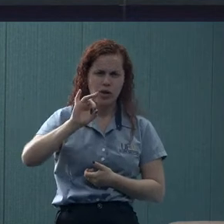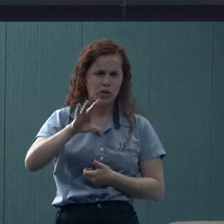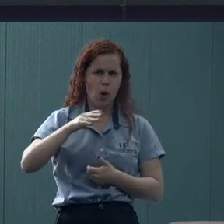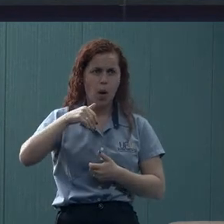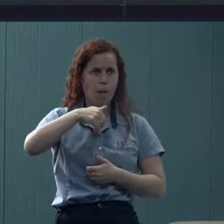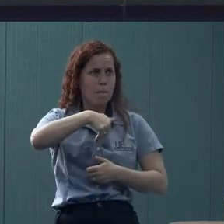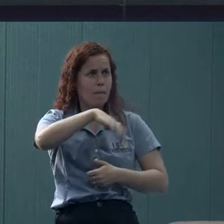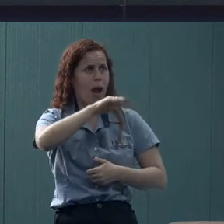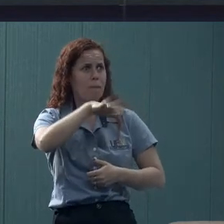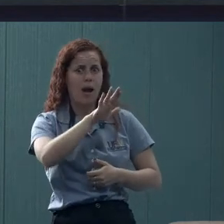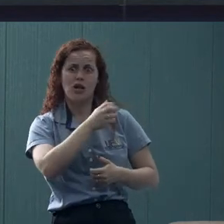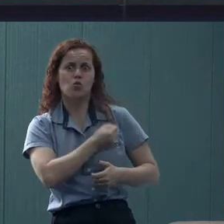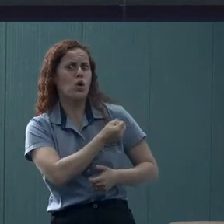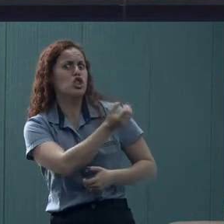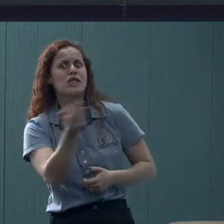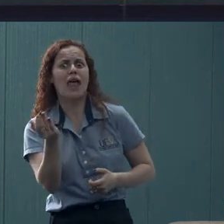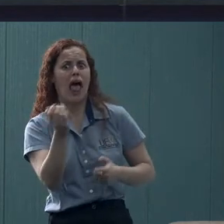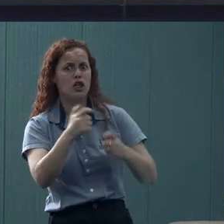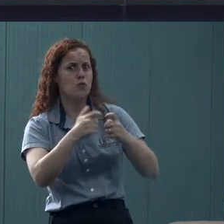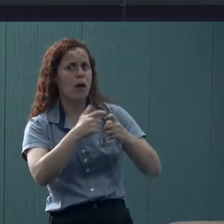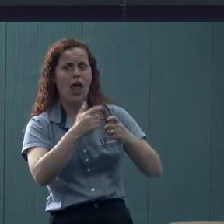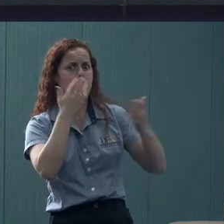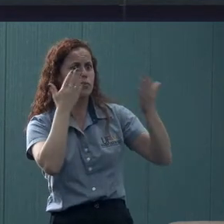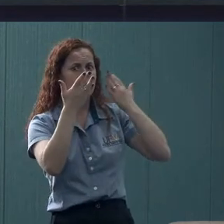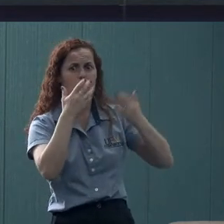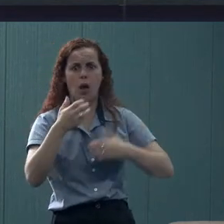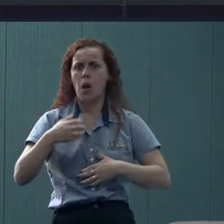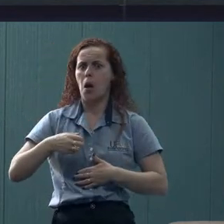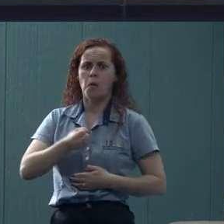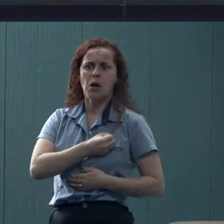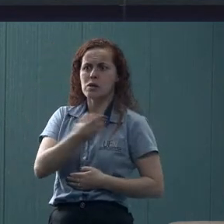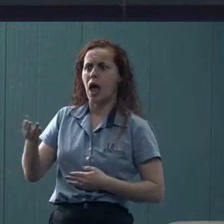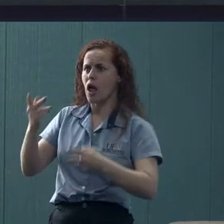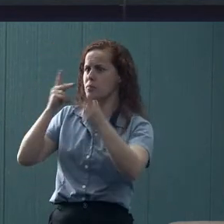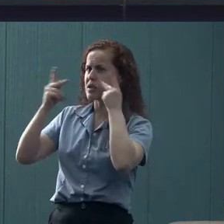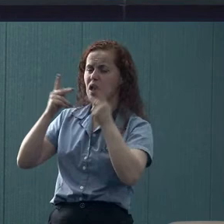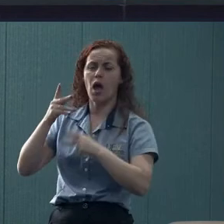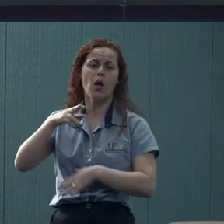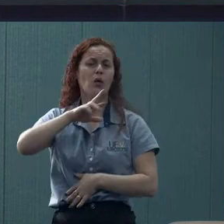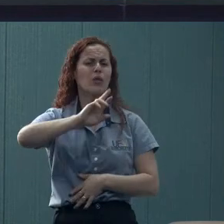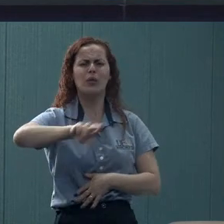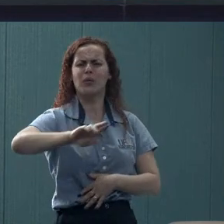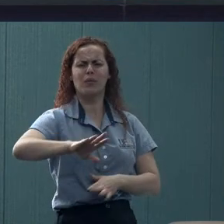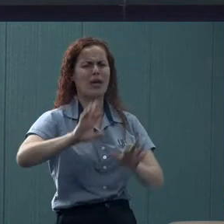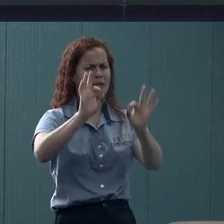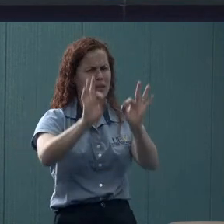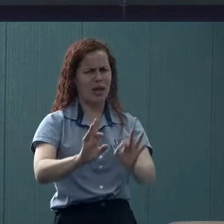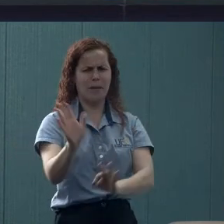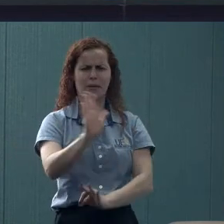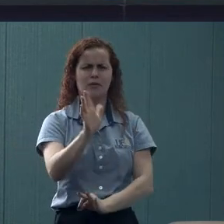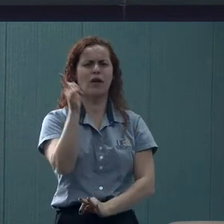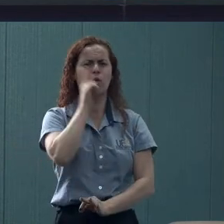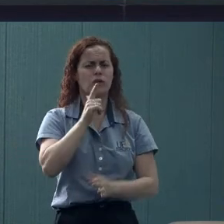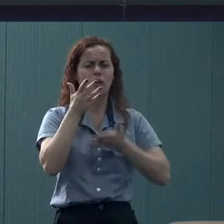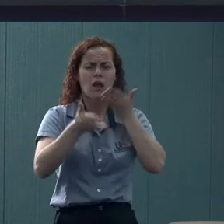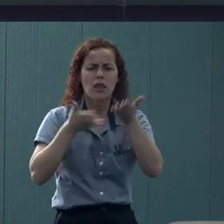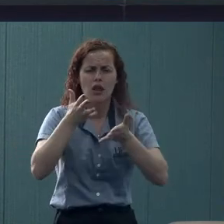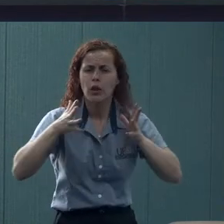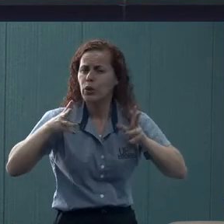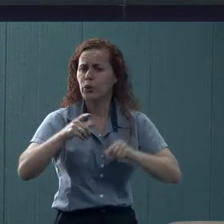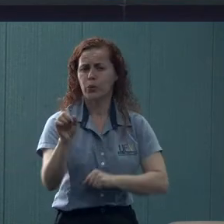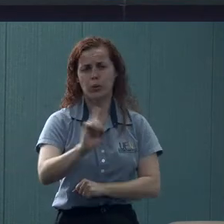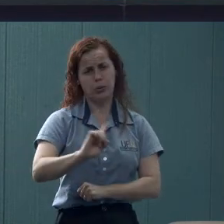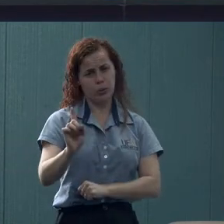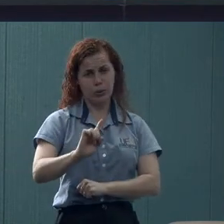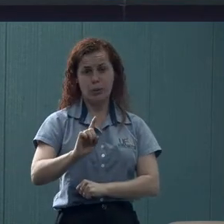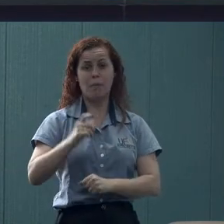psicólogos ou mais psiquiatra. Claro que tem que ter mais, mas não necessariamente é isso que vai dar conta de lidar com a situação. A